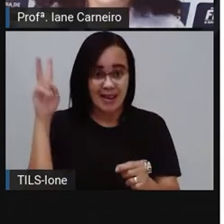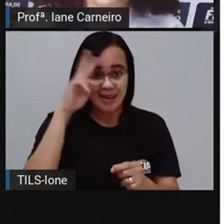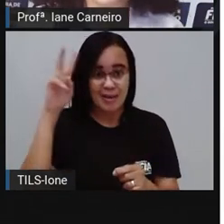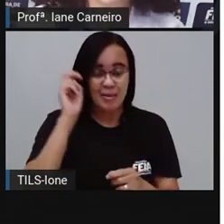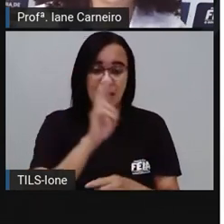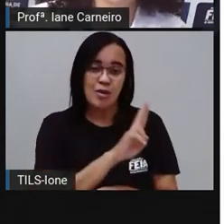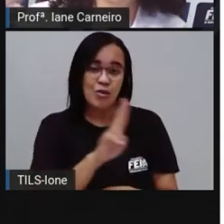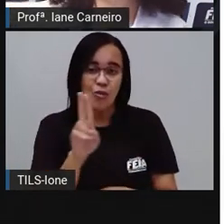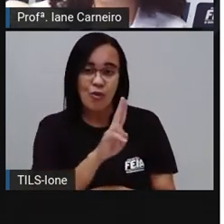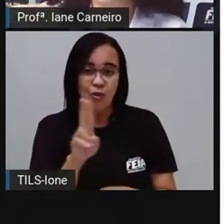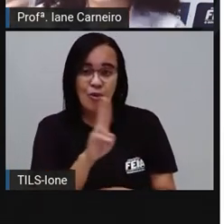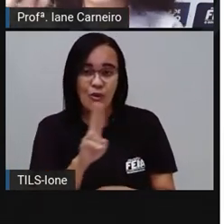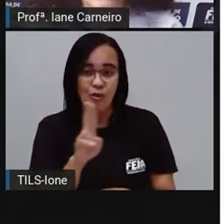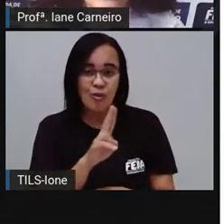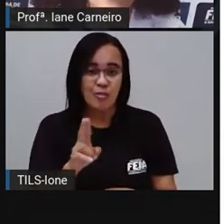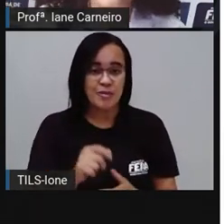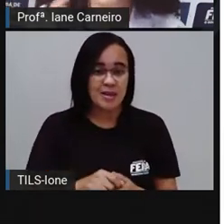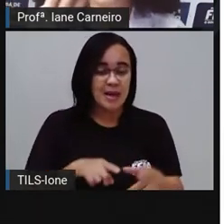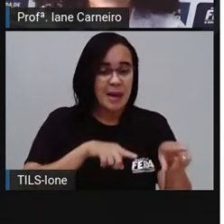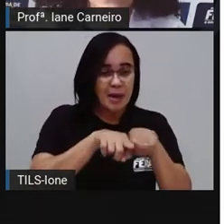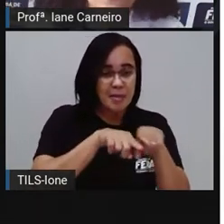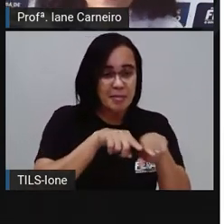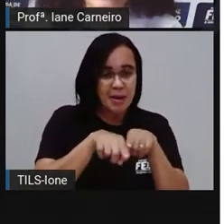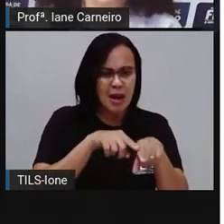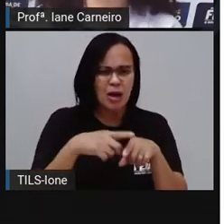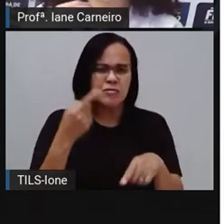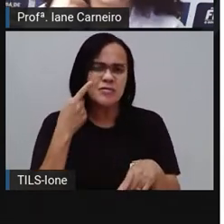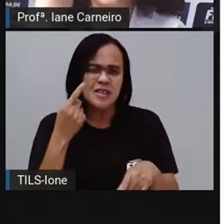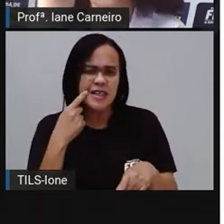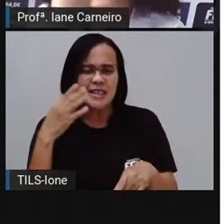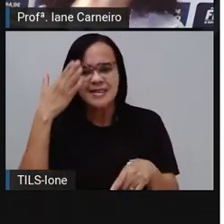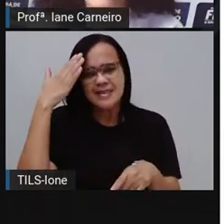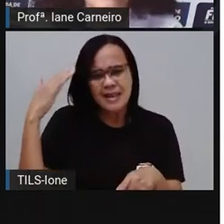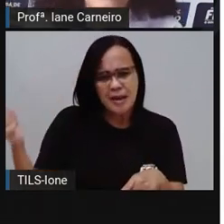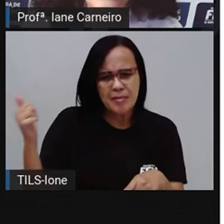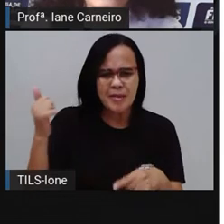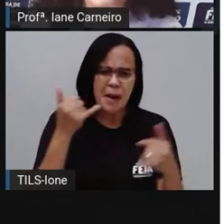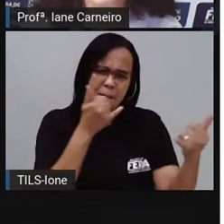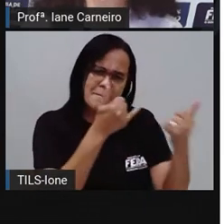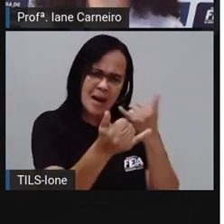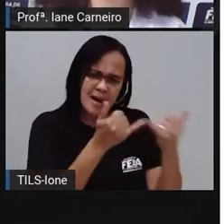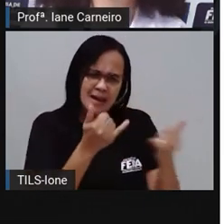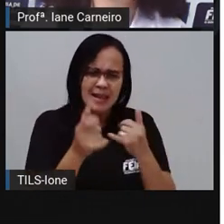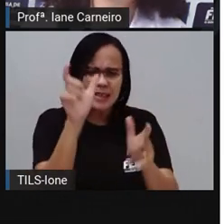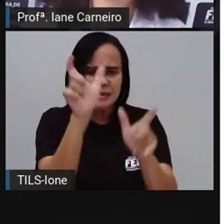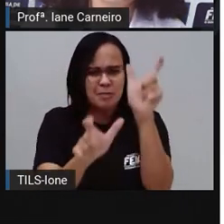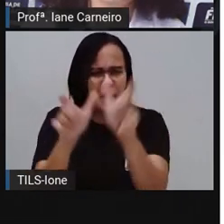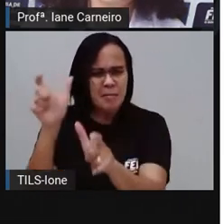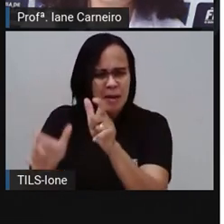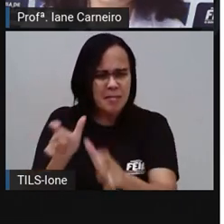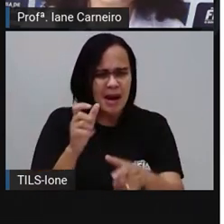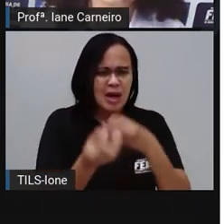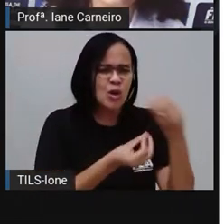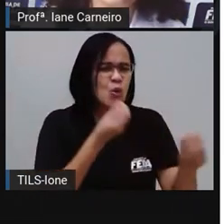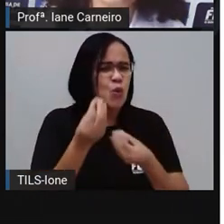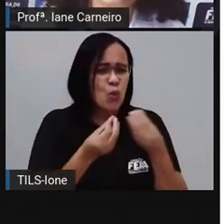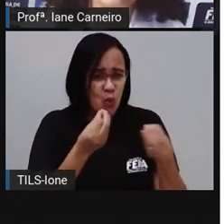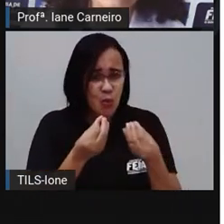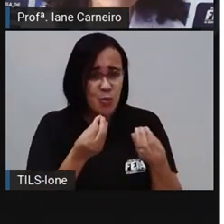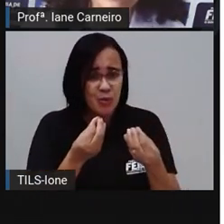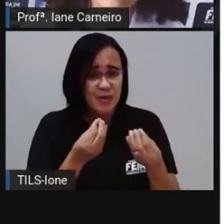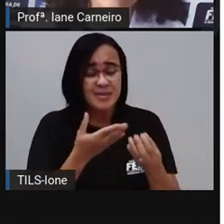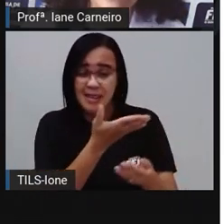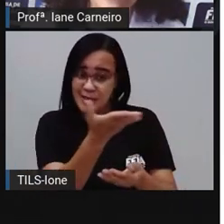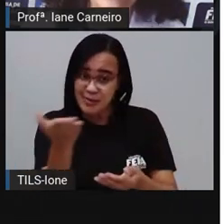quem você se parece, na personalidade, no jeito de ser, Na característica física. Então, veja aí, você coloca aqui o